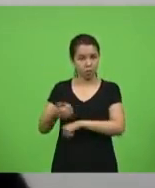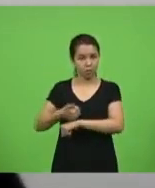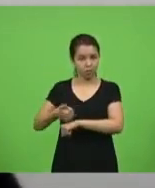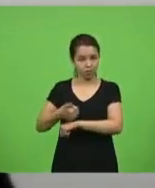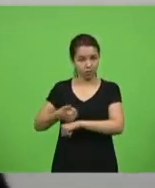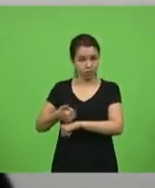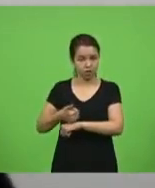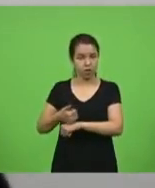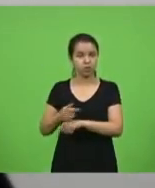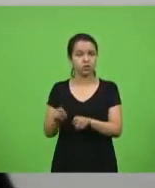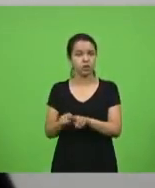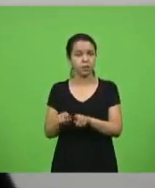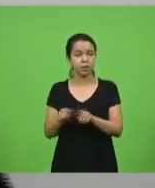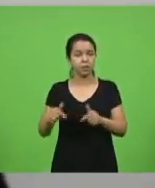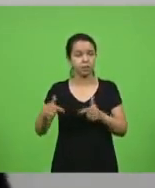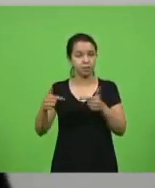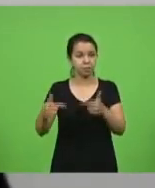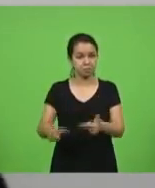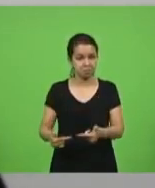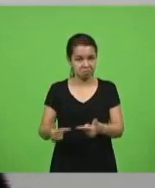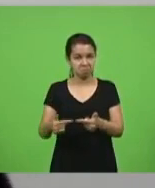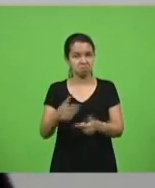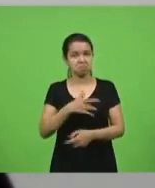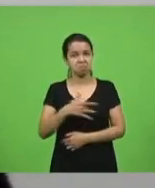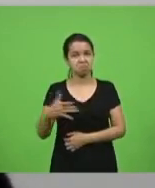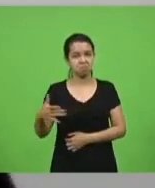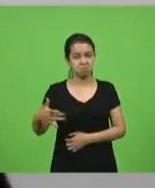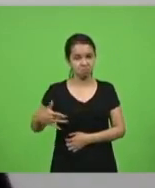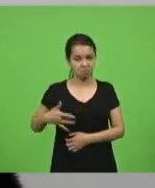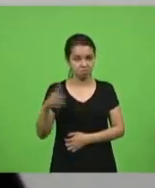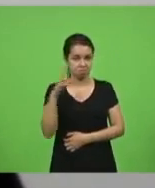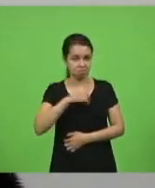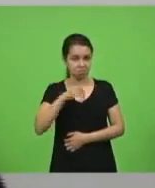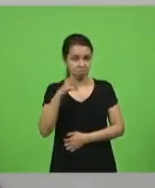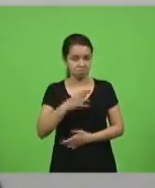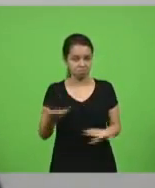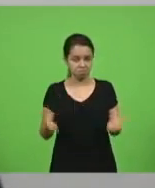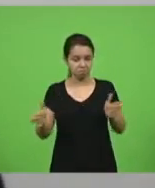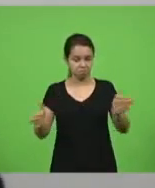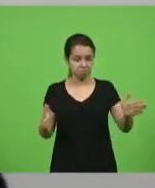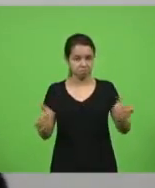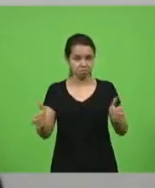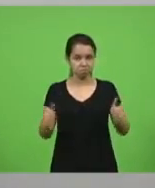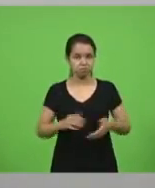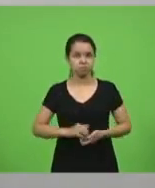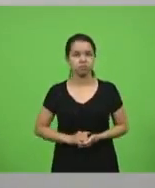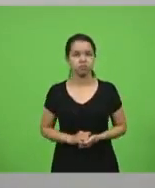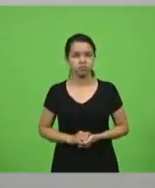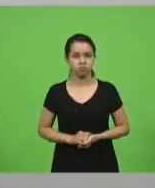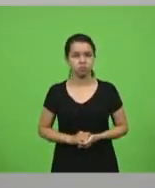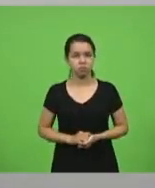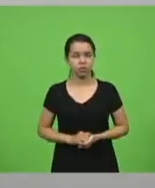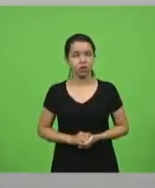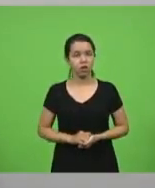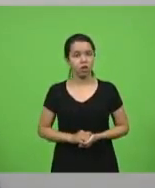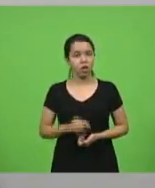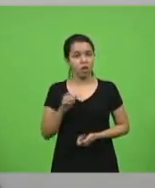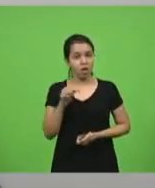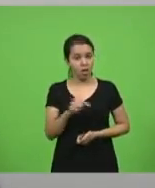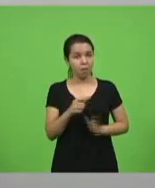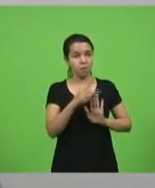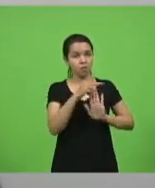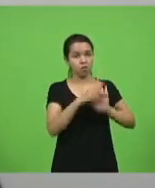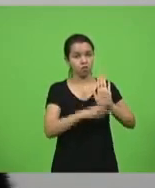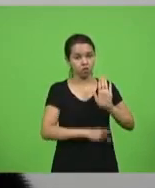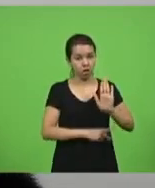que estamos passando. Esse projeto que apresento é baseado na idêntica motivação apresentada pelo